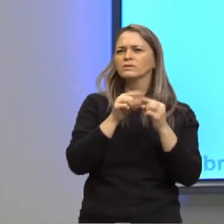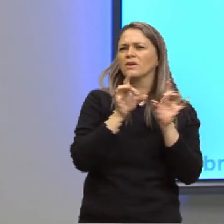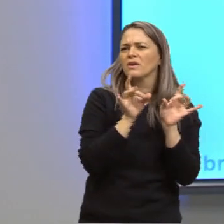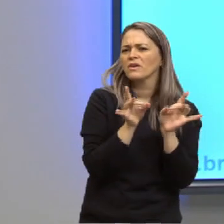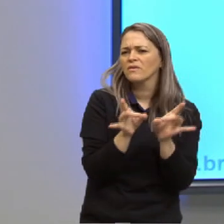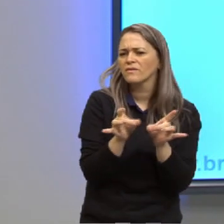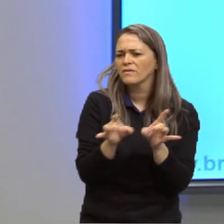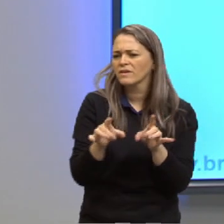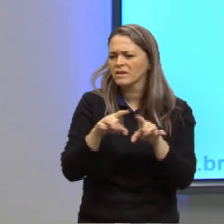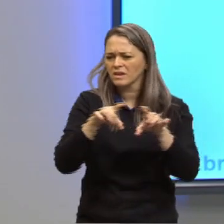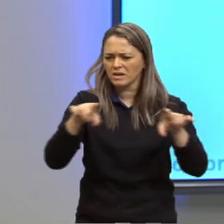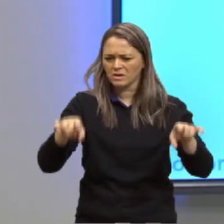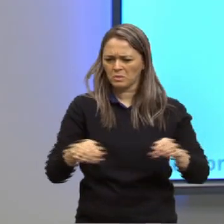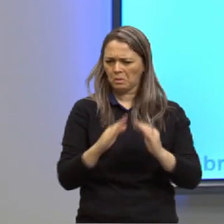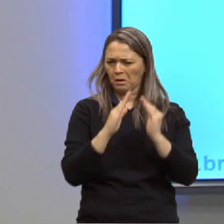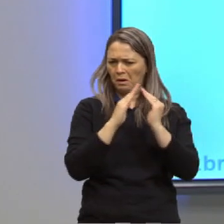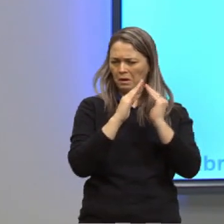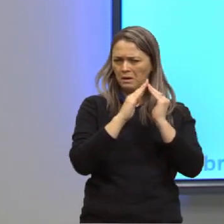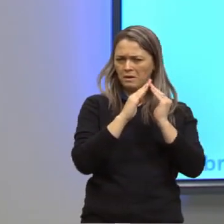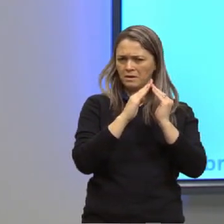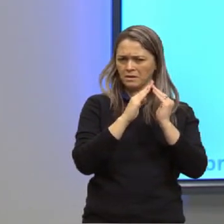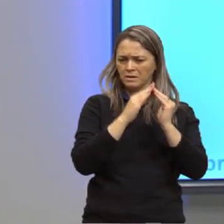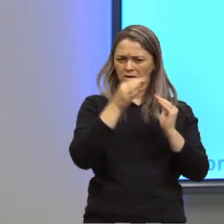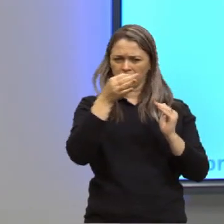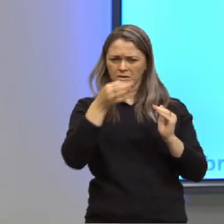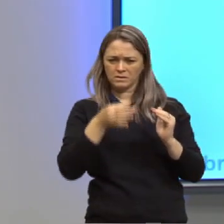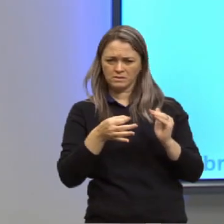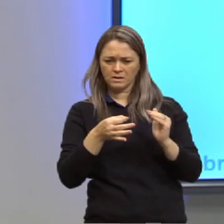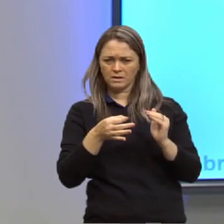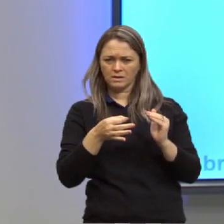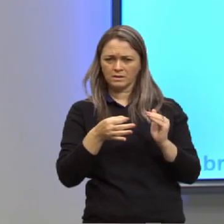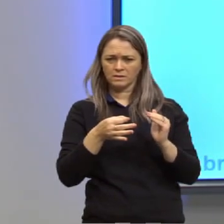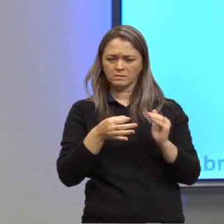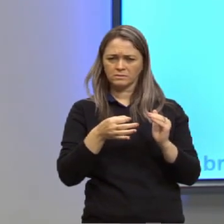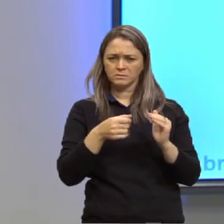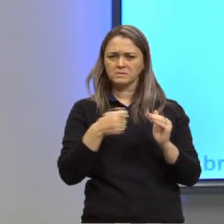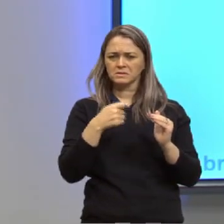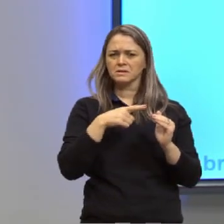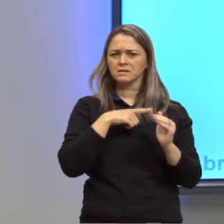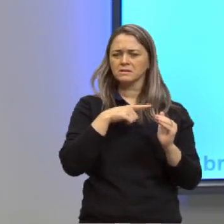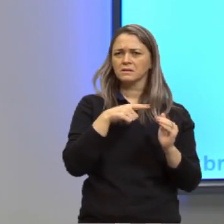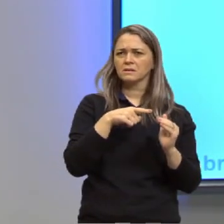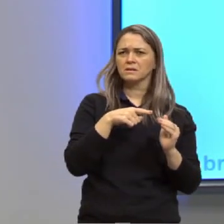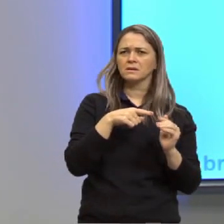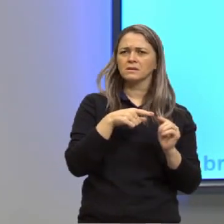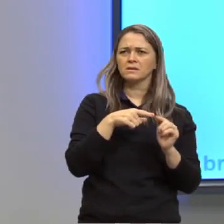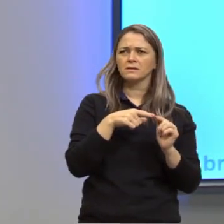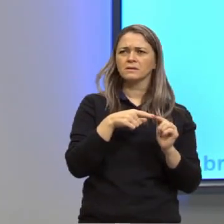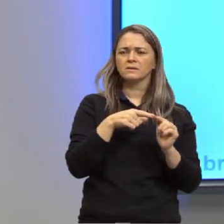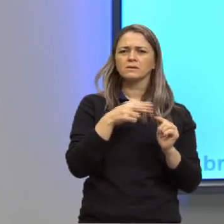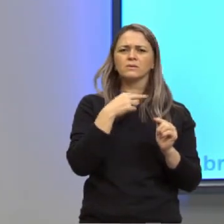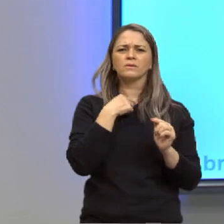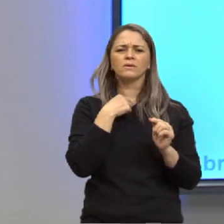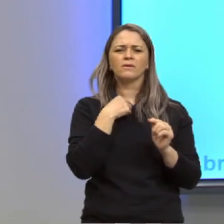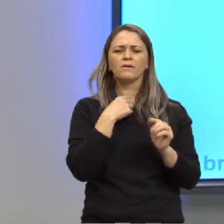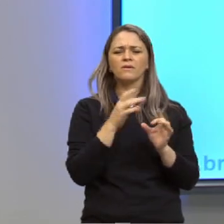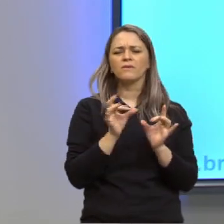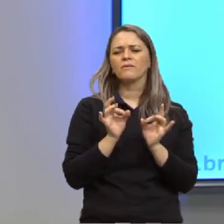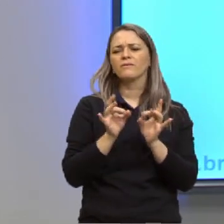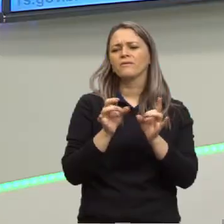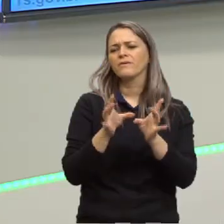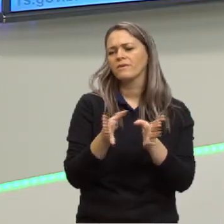tese, a certeza já é um pré-requisito desse enunciado. Eu não posso querer oferecer um